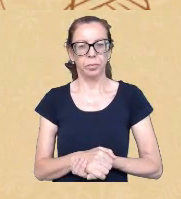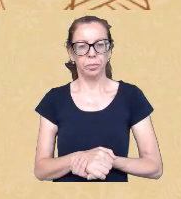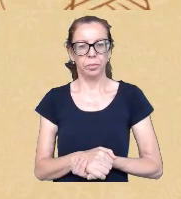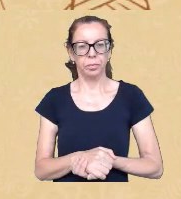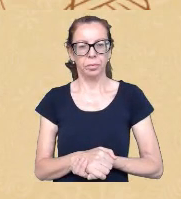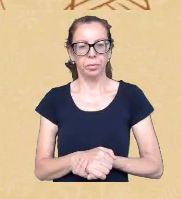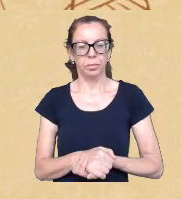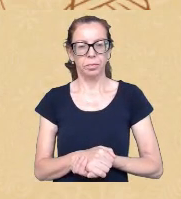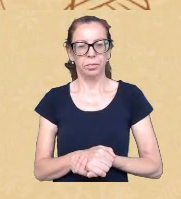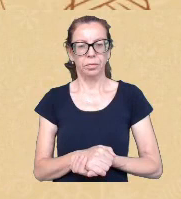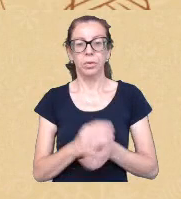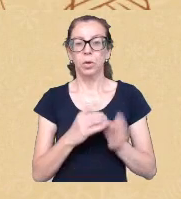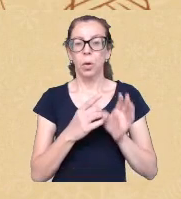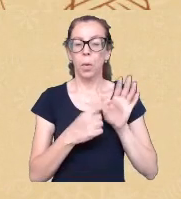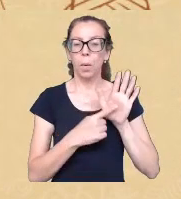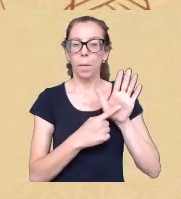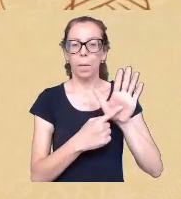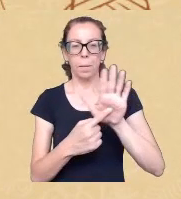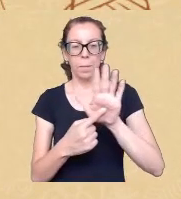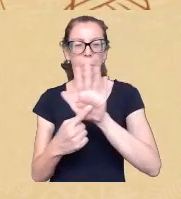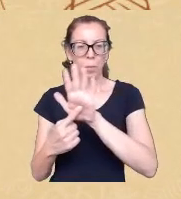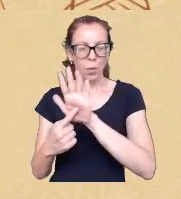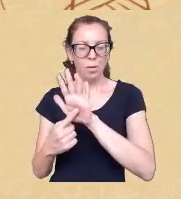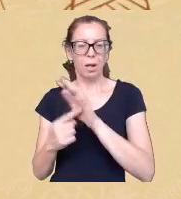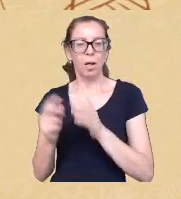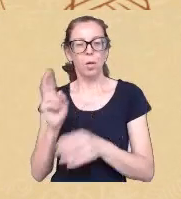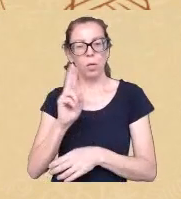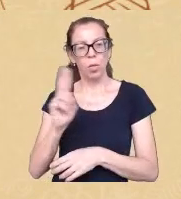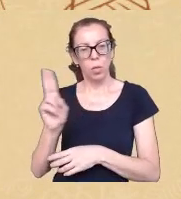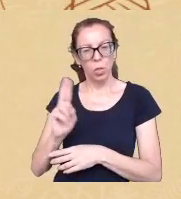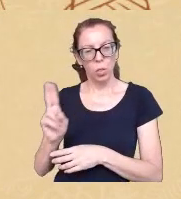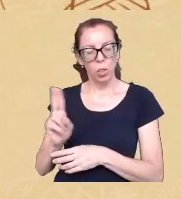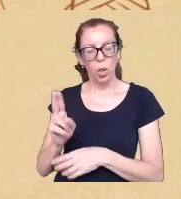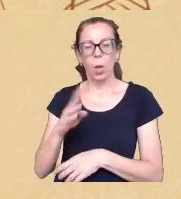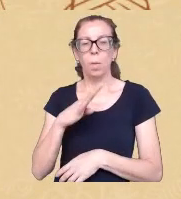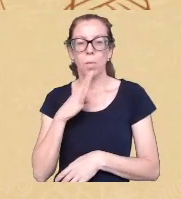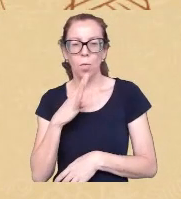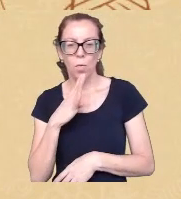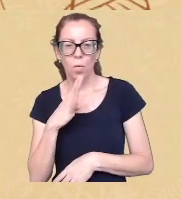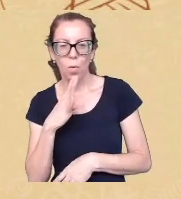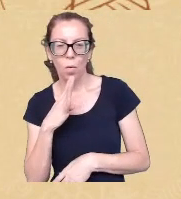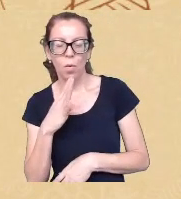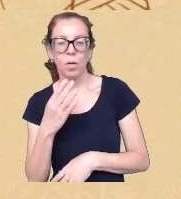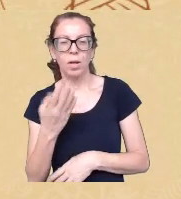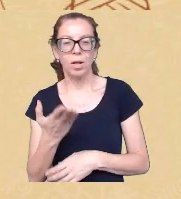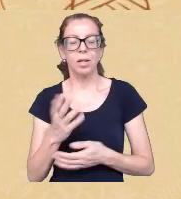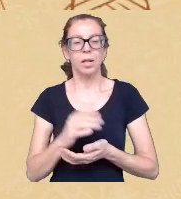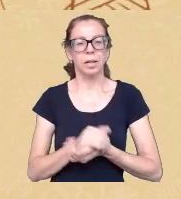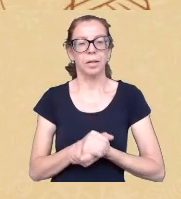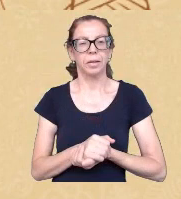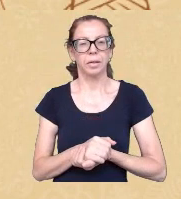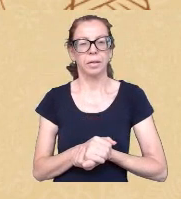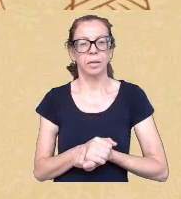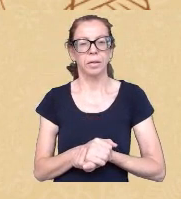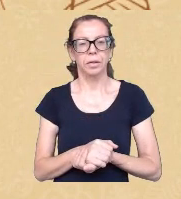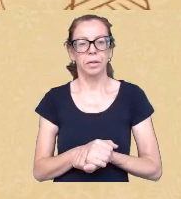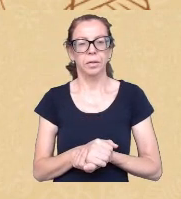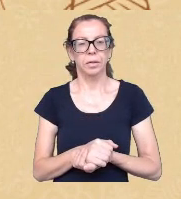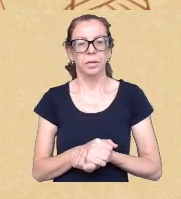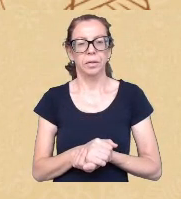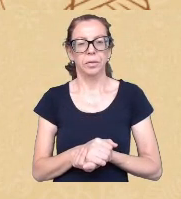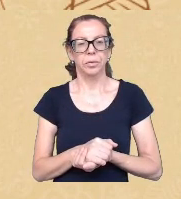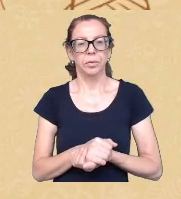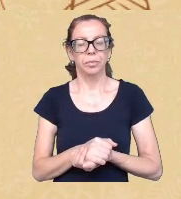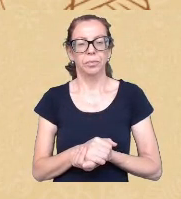fotinho delas falar o nome para conhecer essas narrativas e também desconstruir